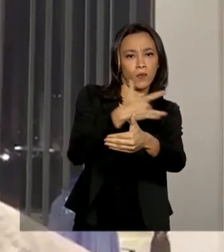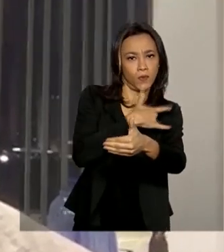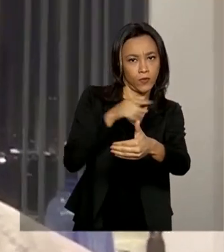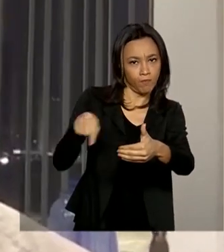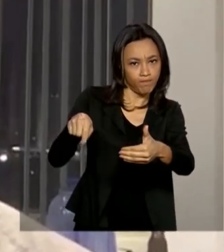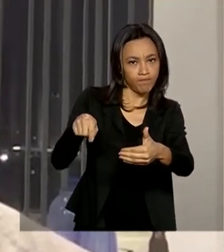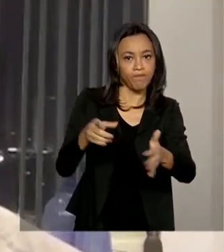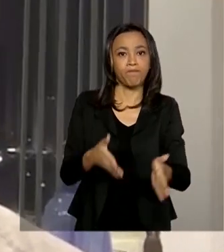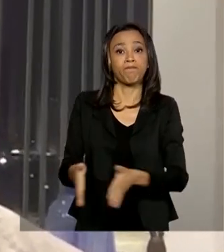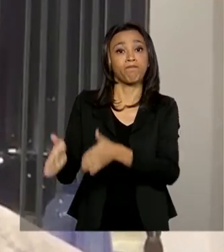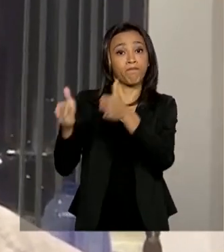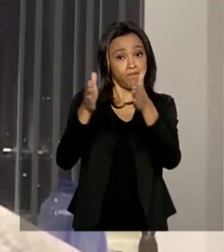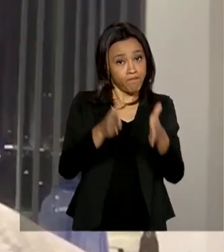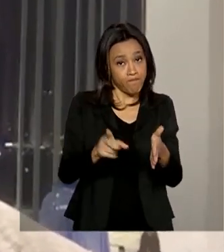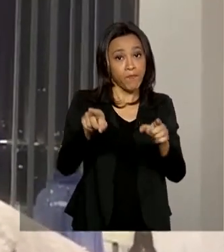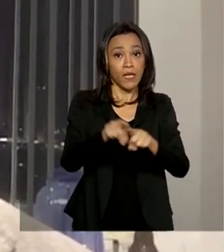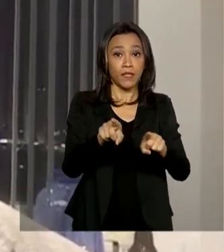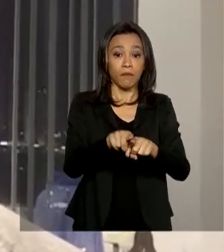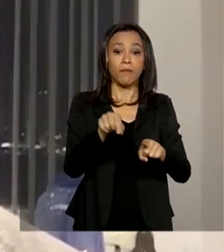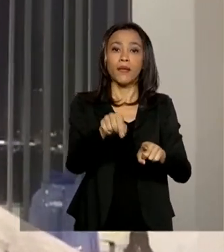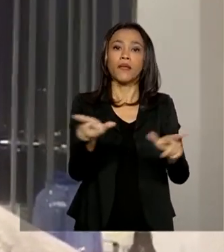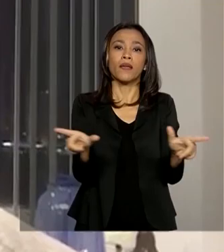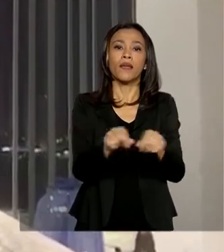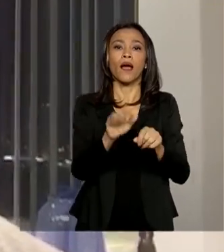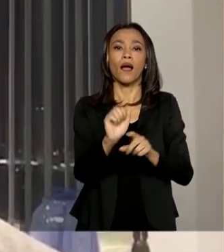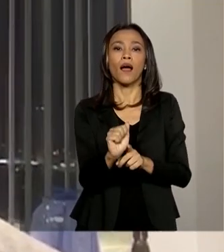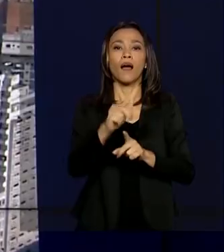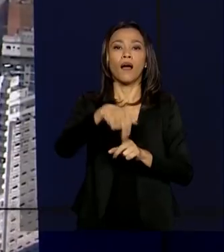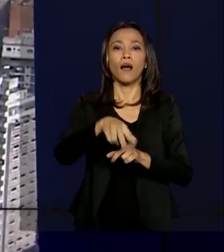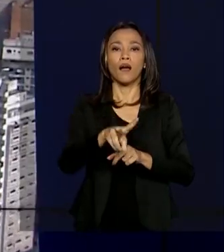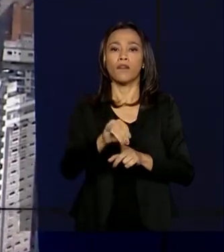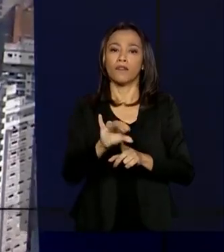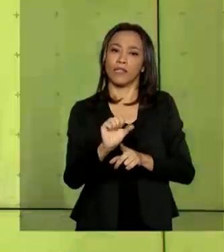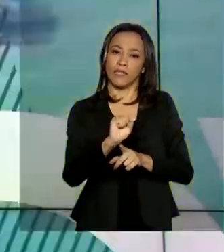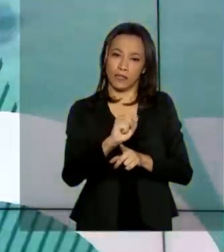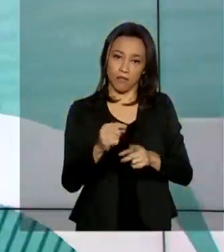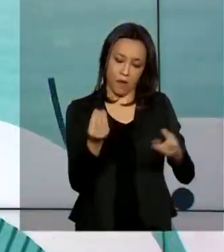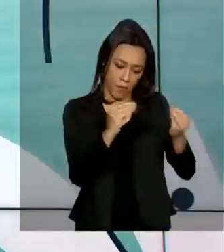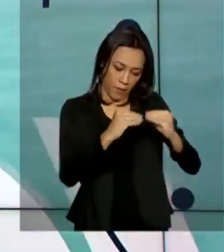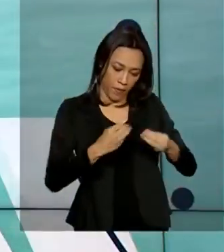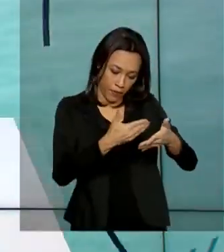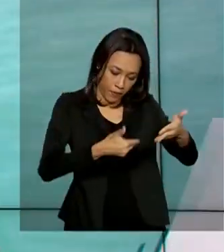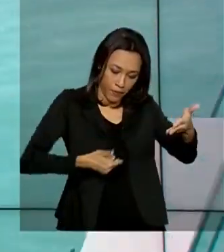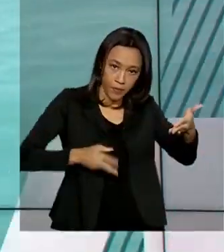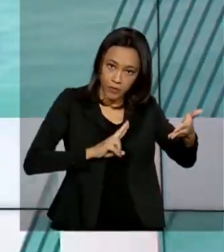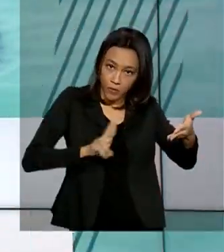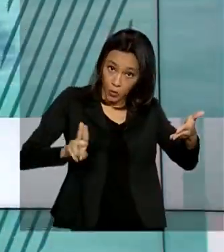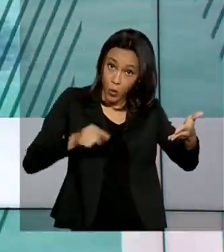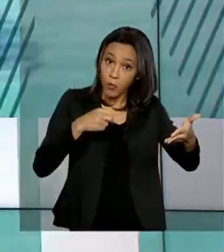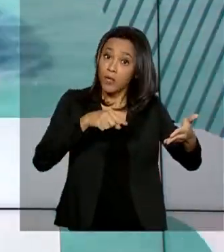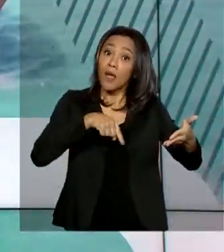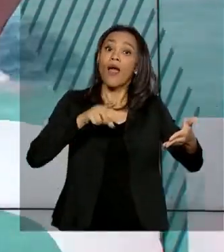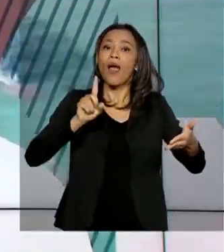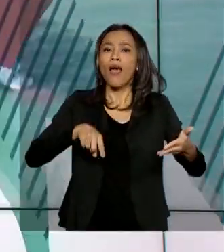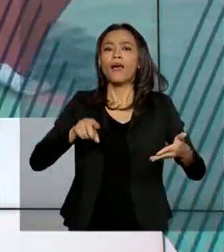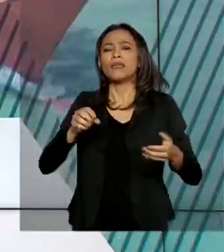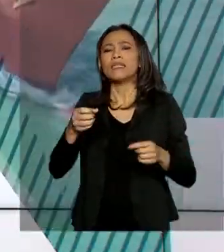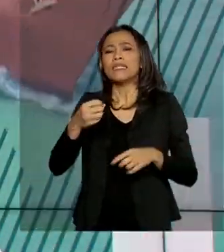e a Agência Nacional de Vigilância Sanitária. E com a nova lista, chega a